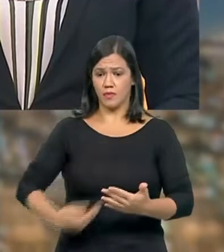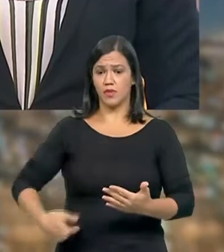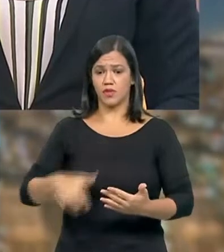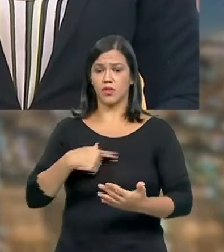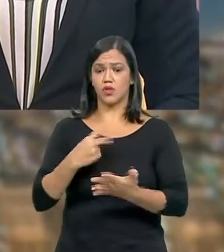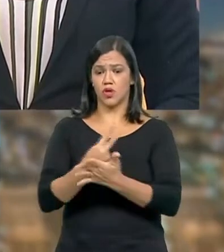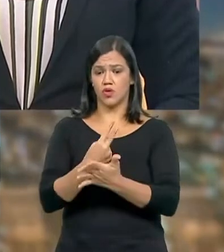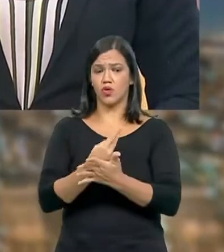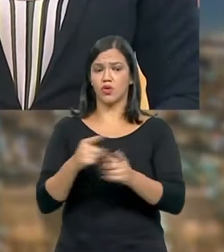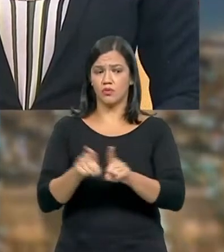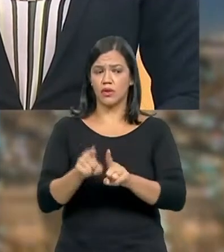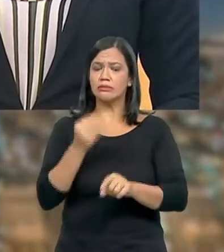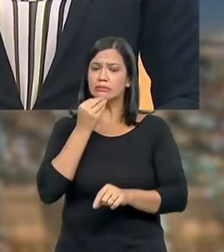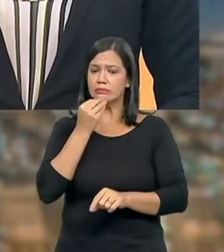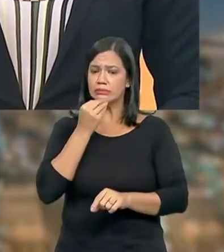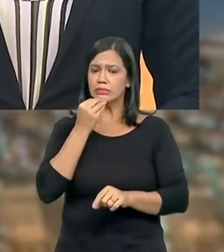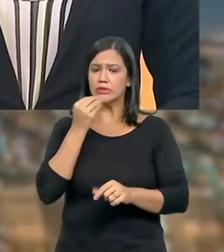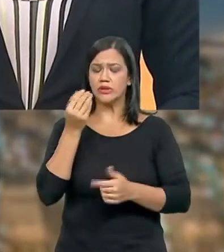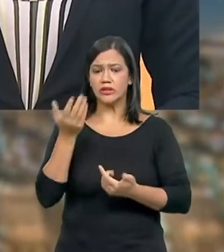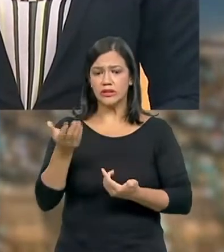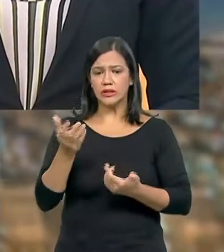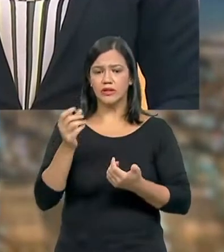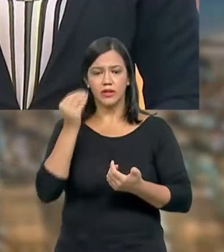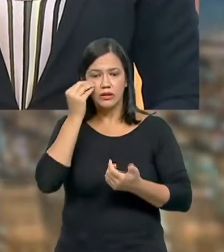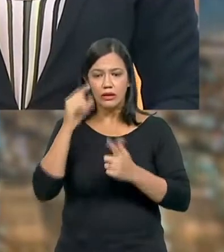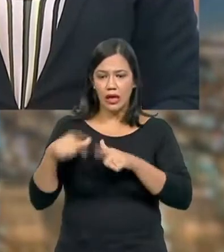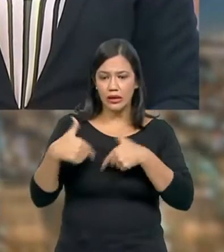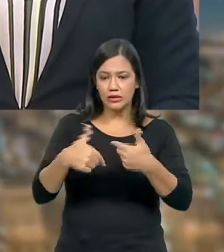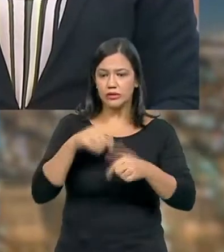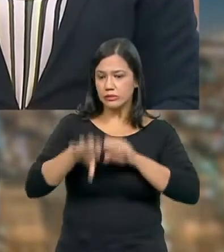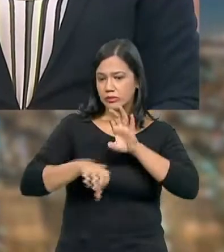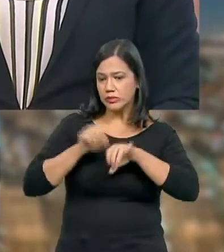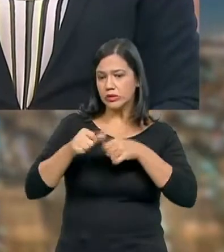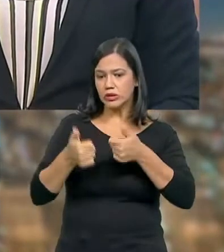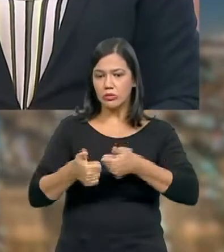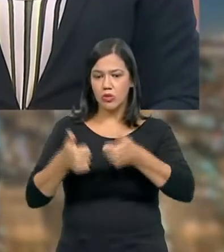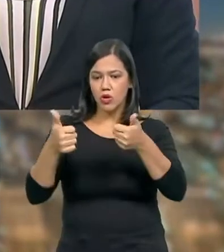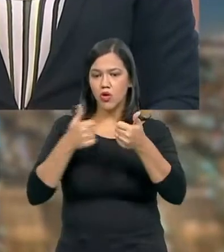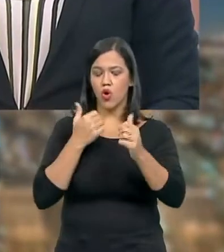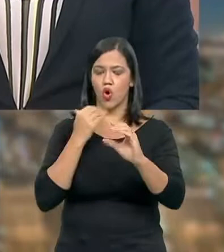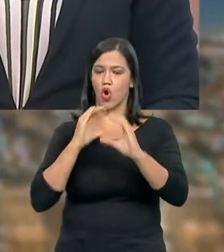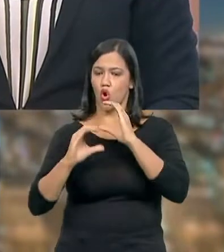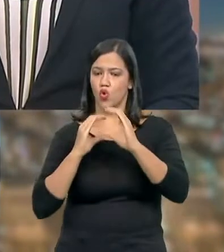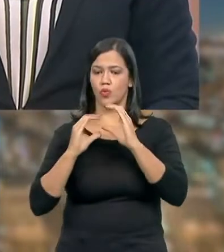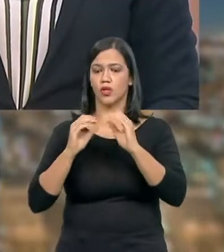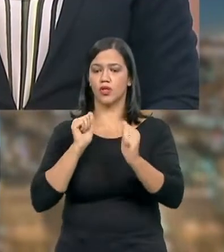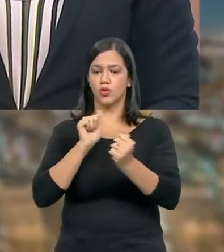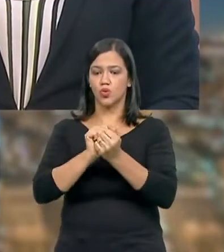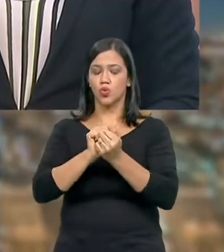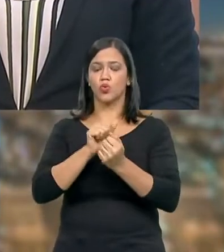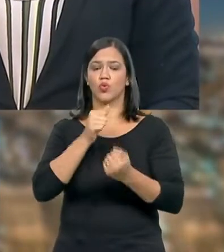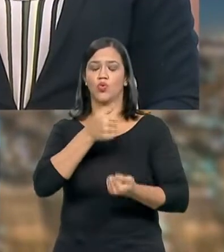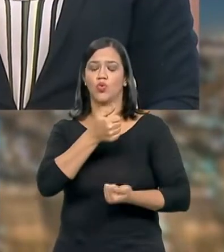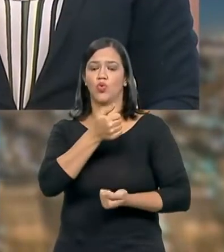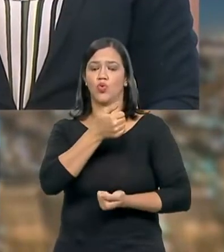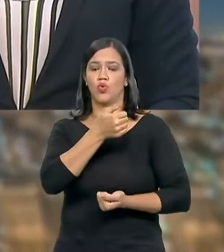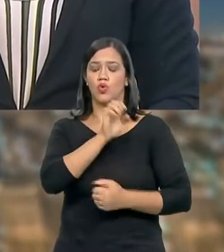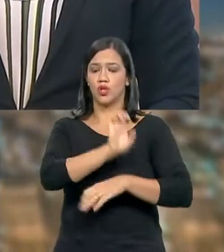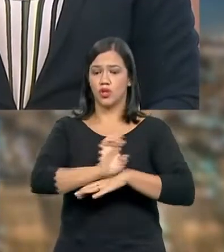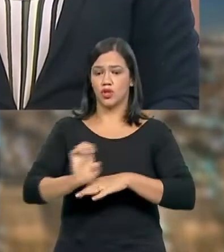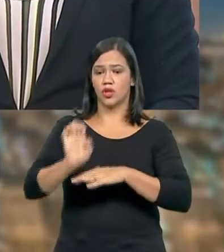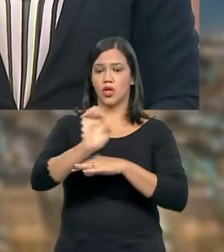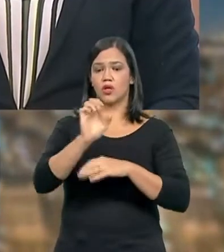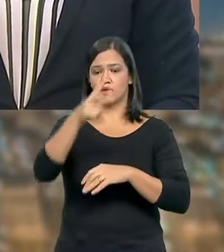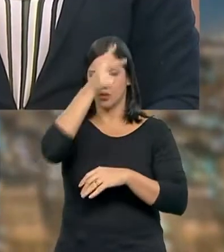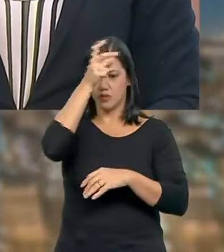Eu acho que o governo poderia ter sido mais proativo, buscado uma interlocução melhor com os estados e municípios, mas, ao contrário de muita